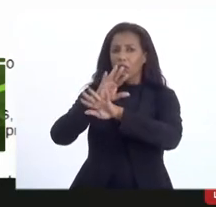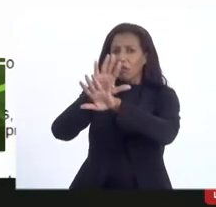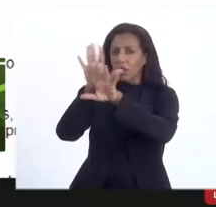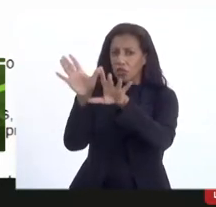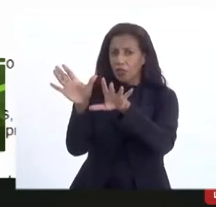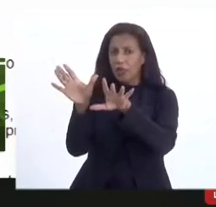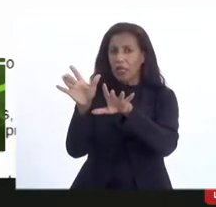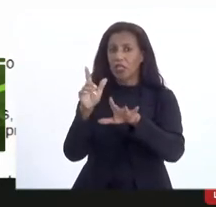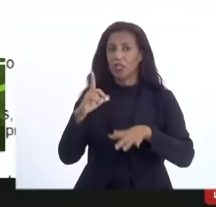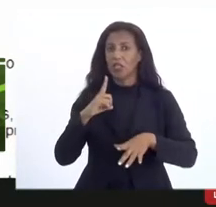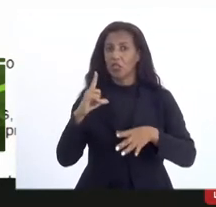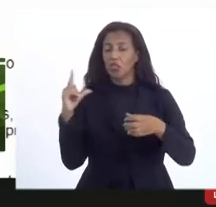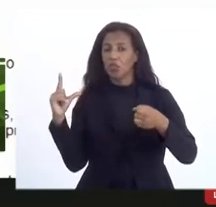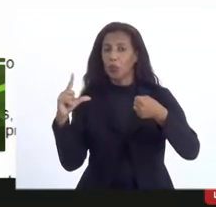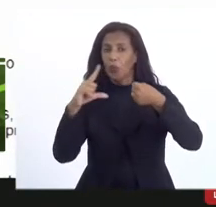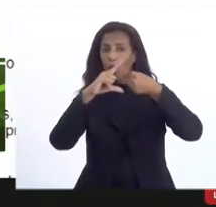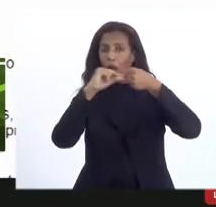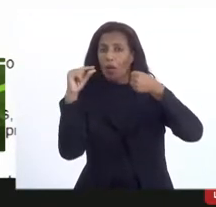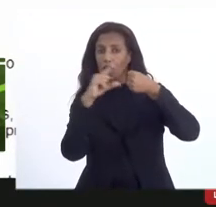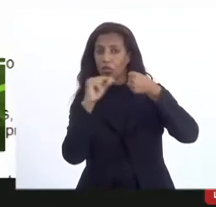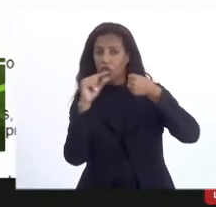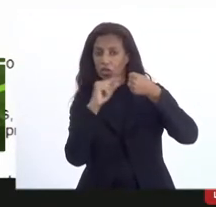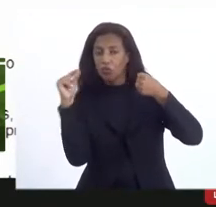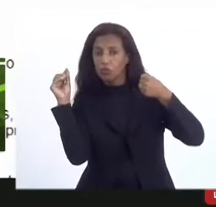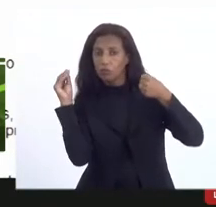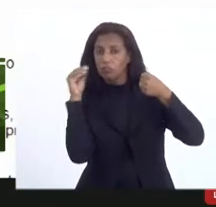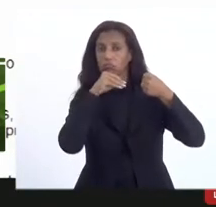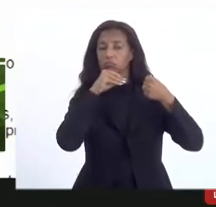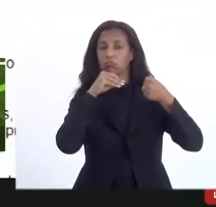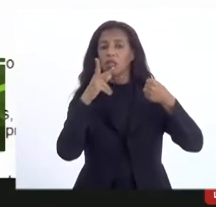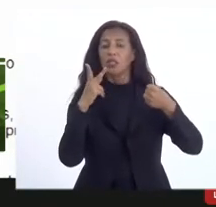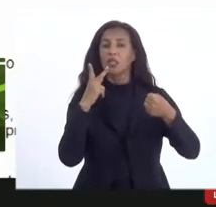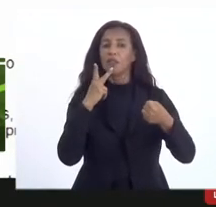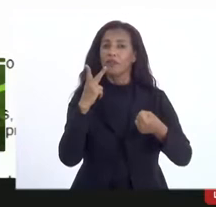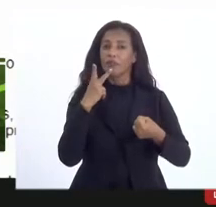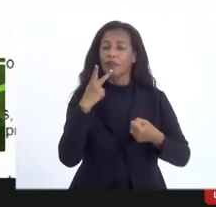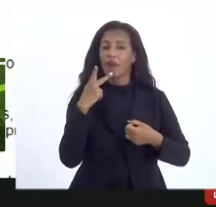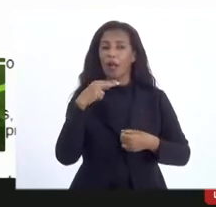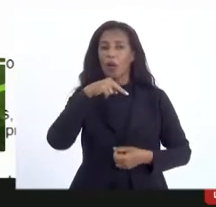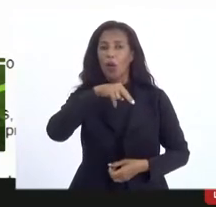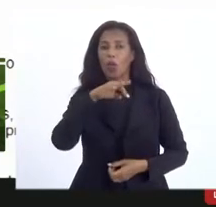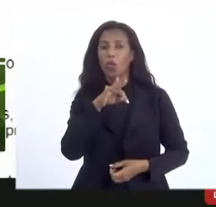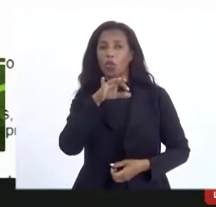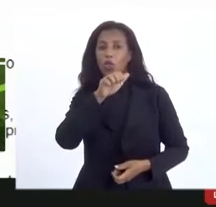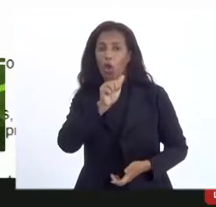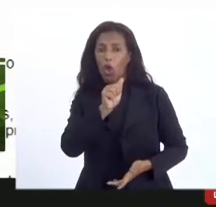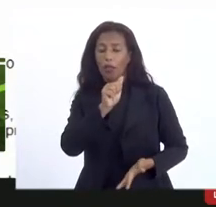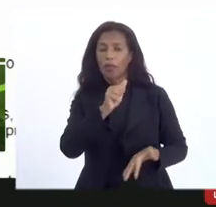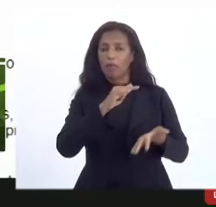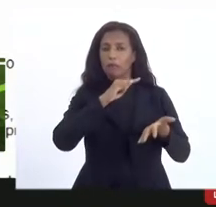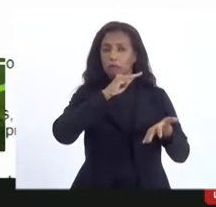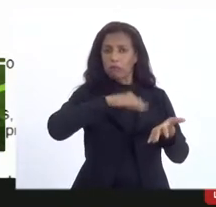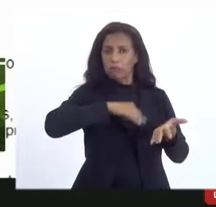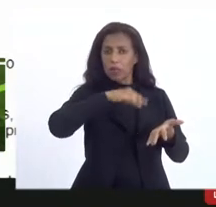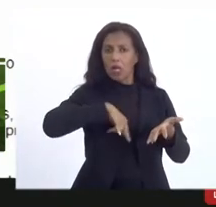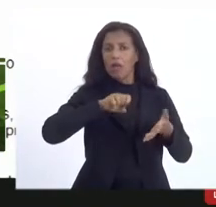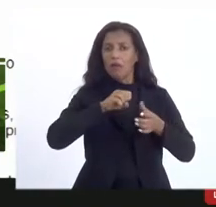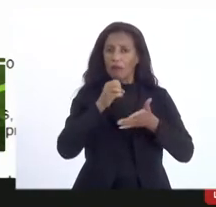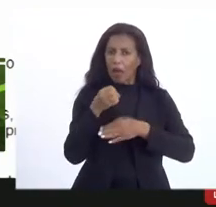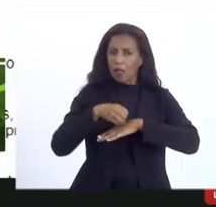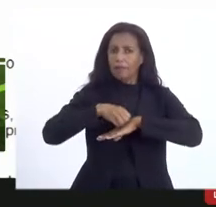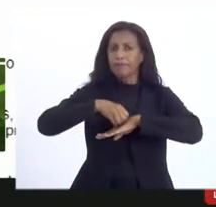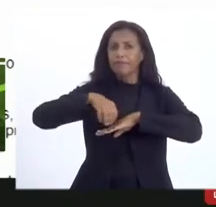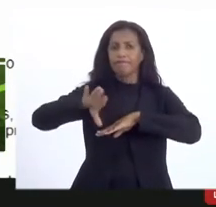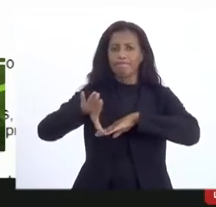abre um artigo e dizendo que por via de notas eletrônicas serão disponibilizadas